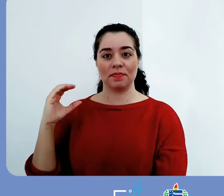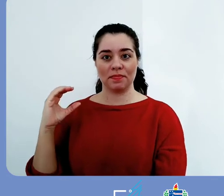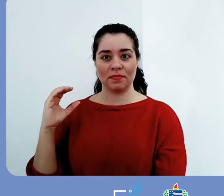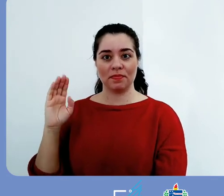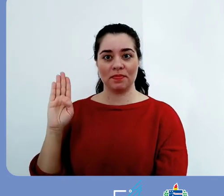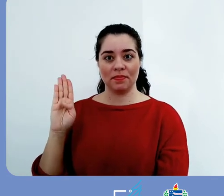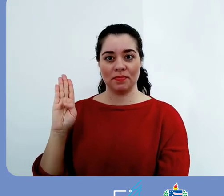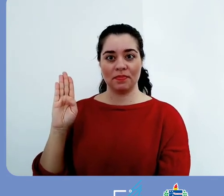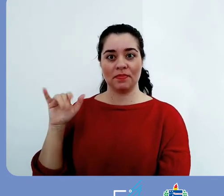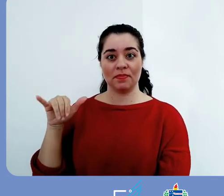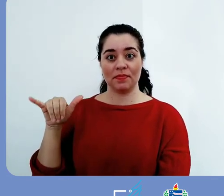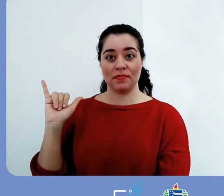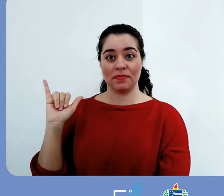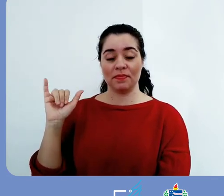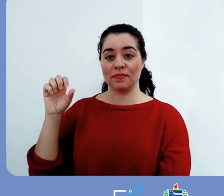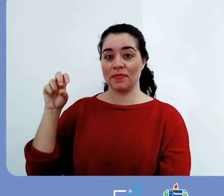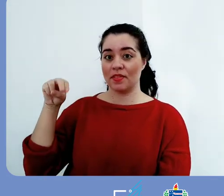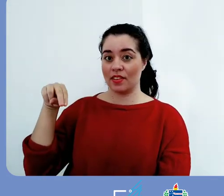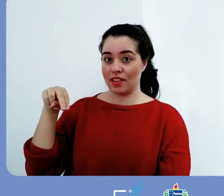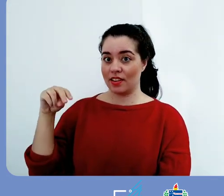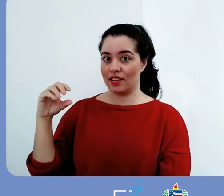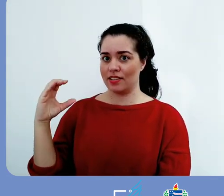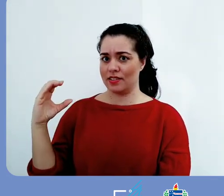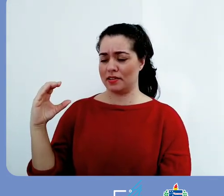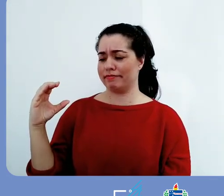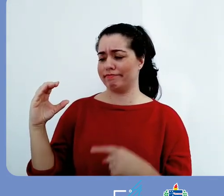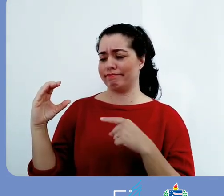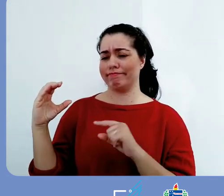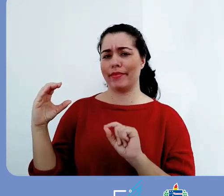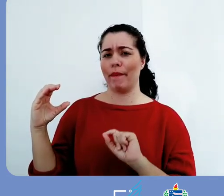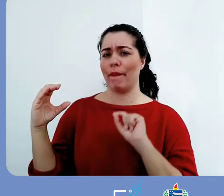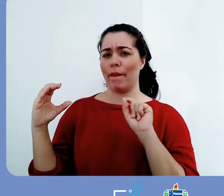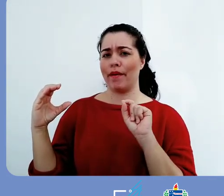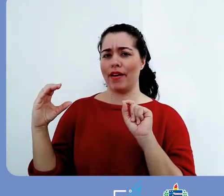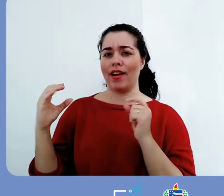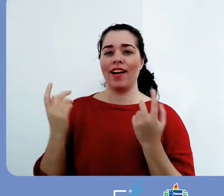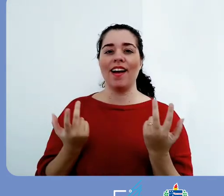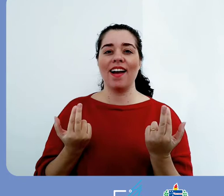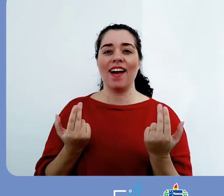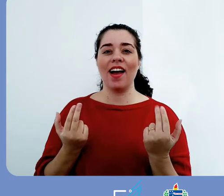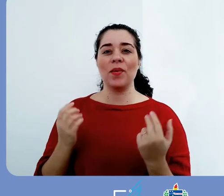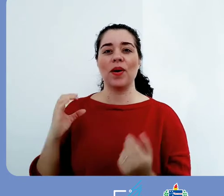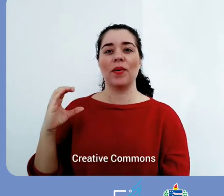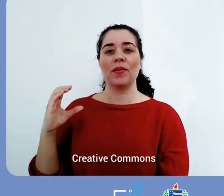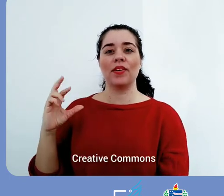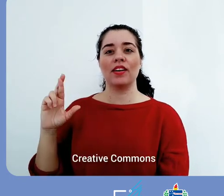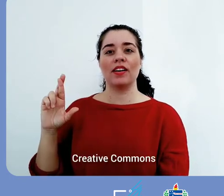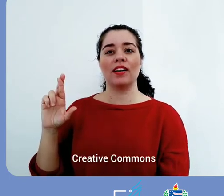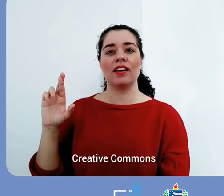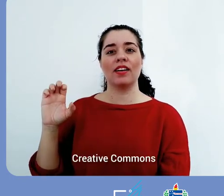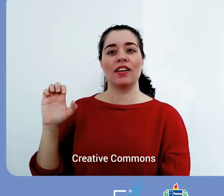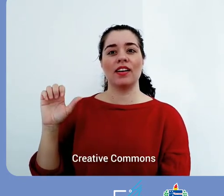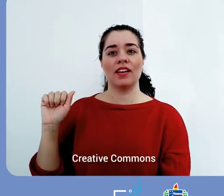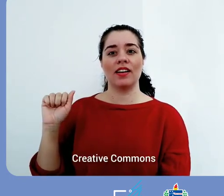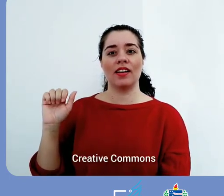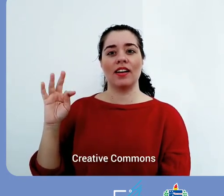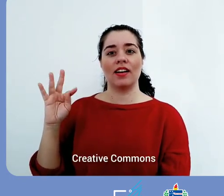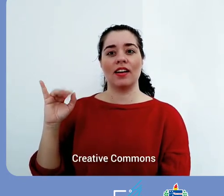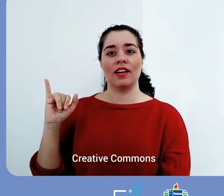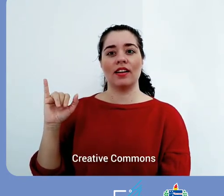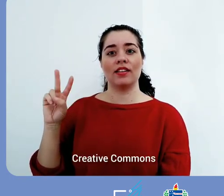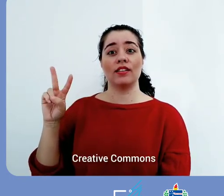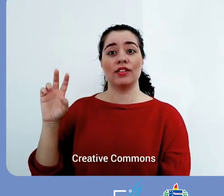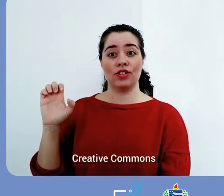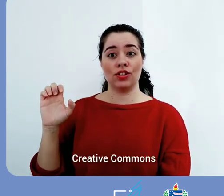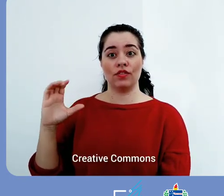-NC. É uma licença do tipo Creative Commons. A Creative Commons é uma organização que